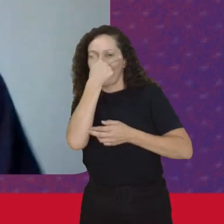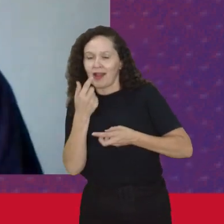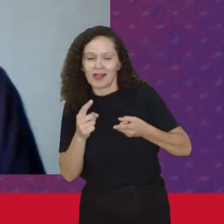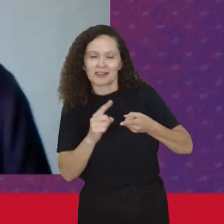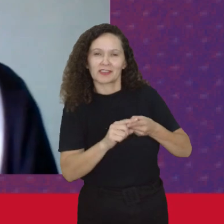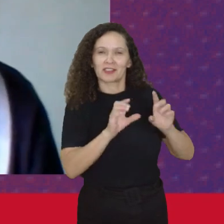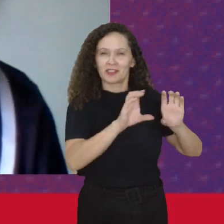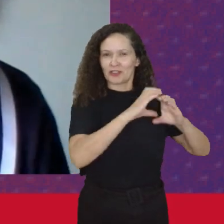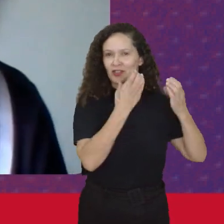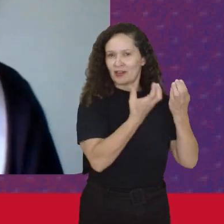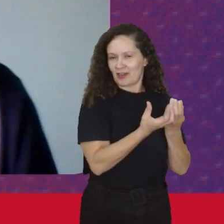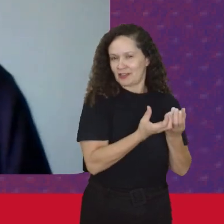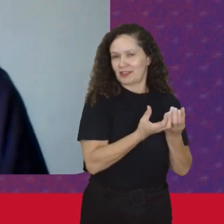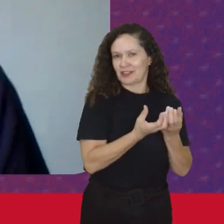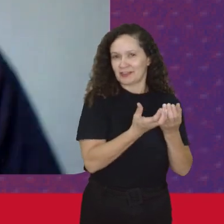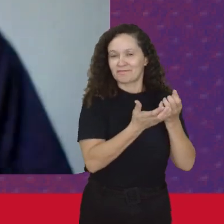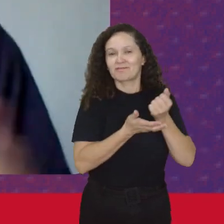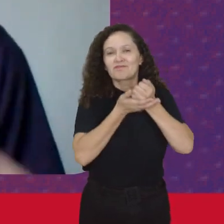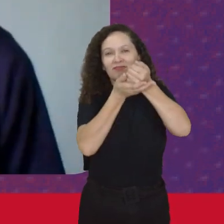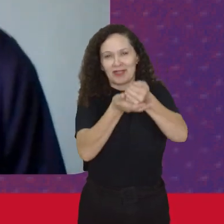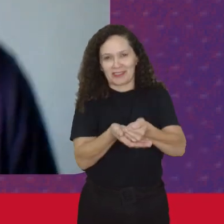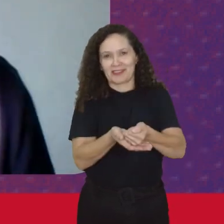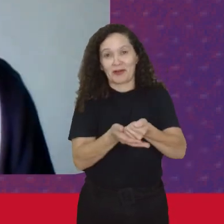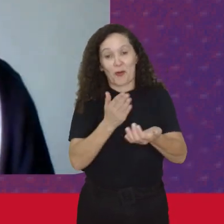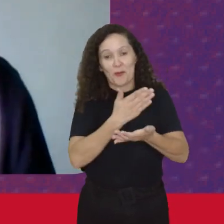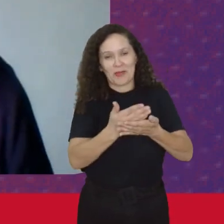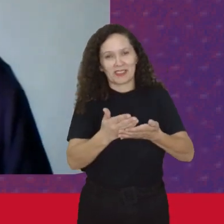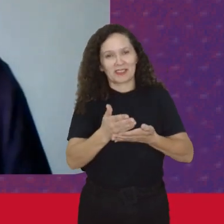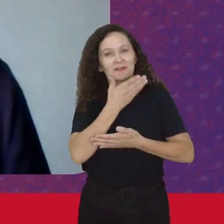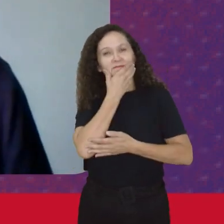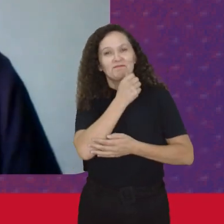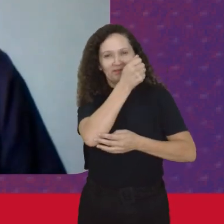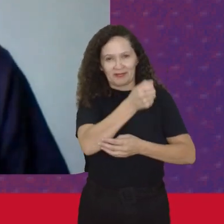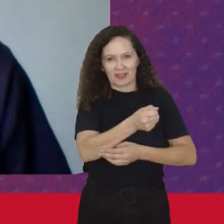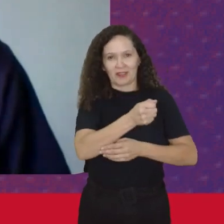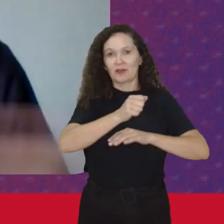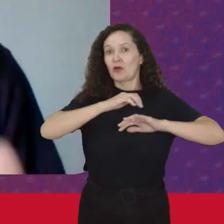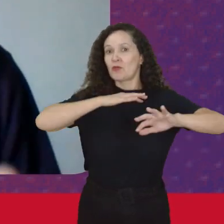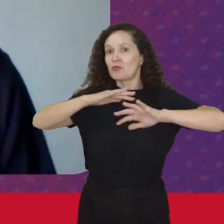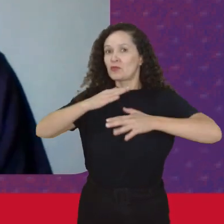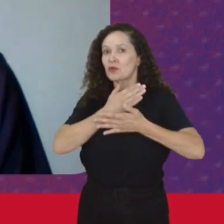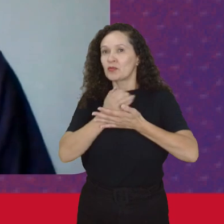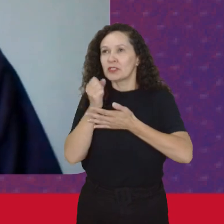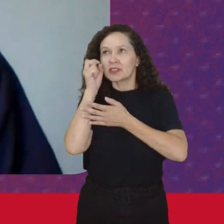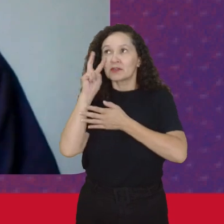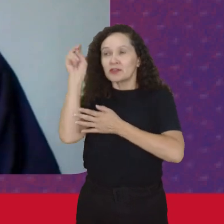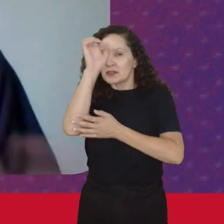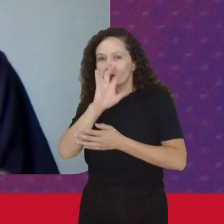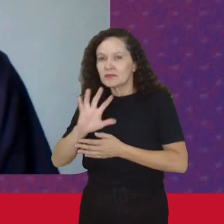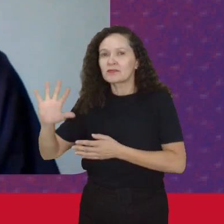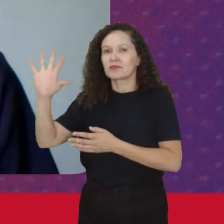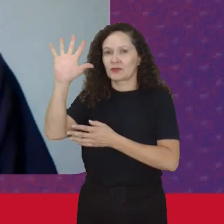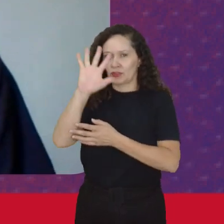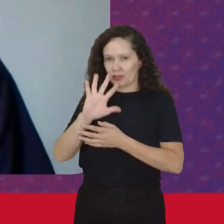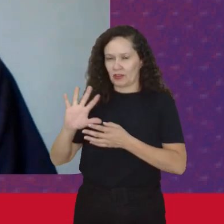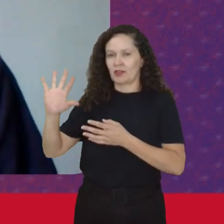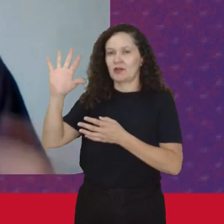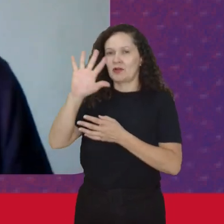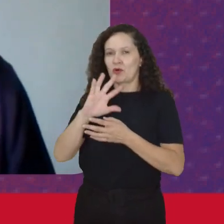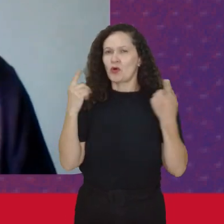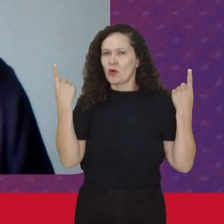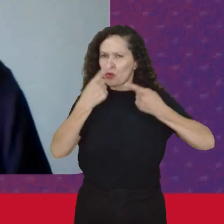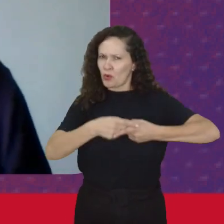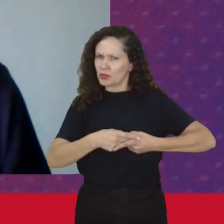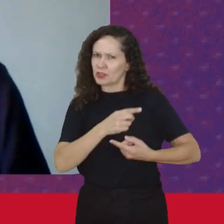classe Se estruturavam É um movimento Que começa Com uma visão Ampla De crítica ao racismo